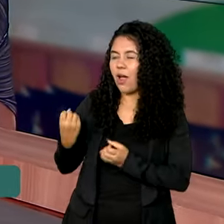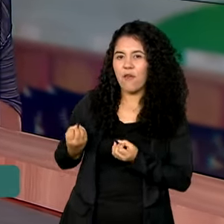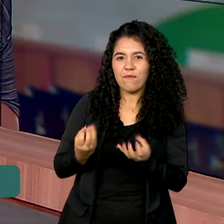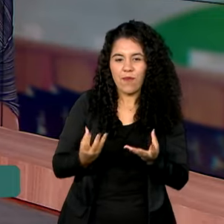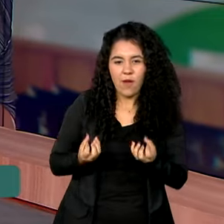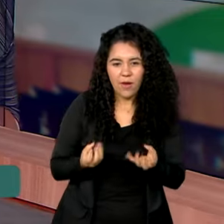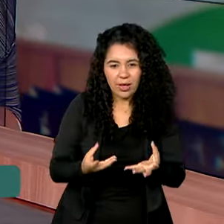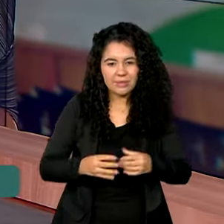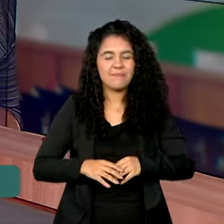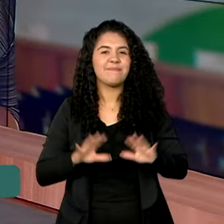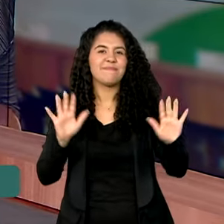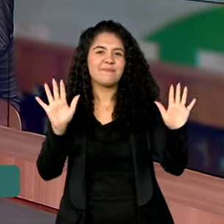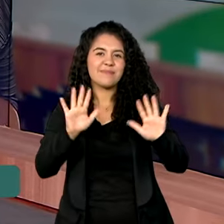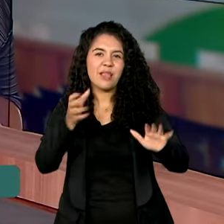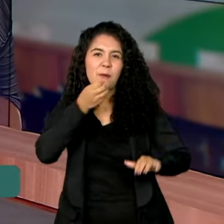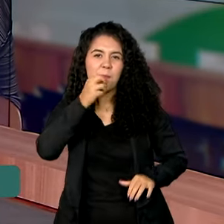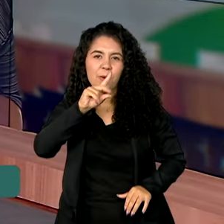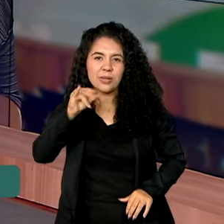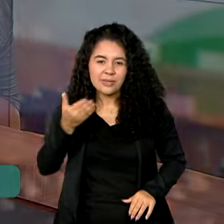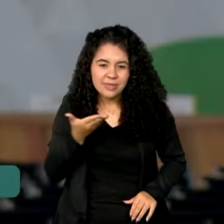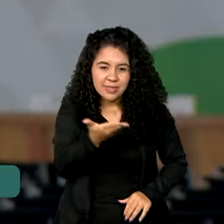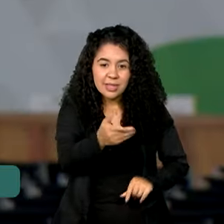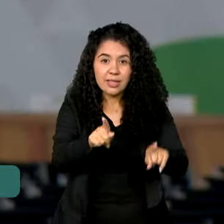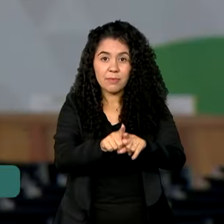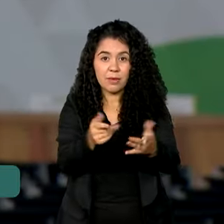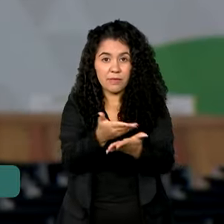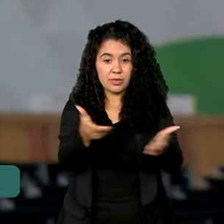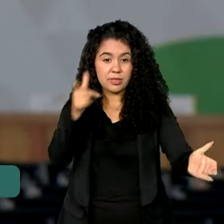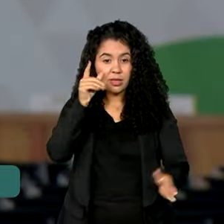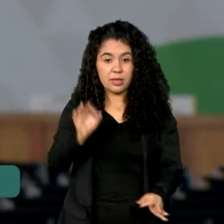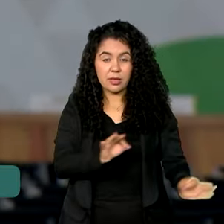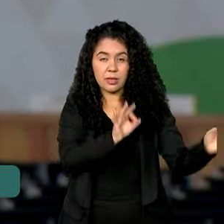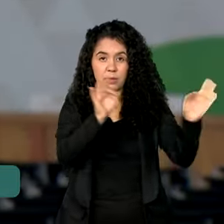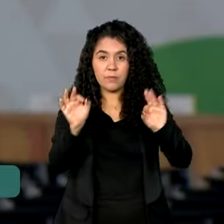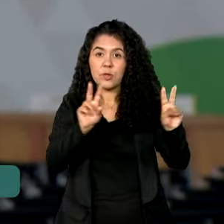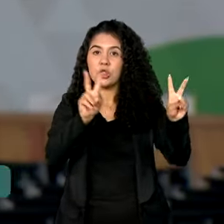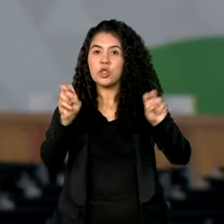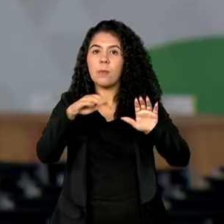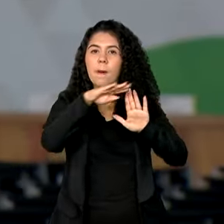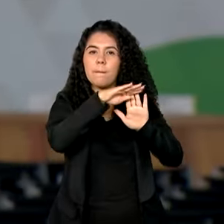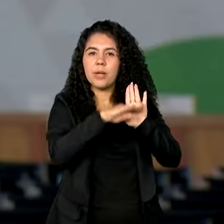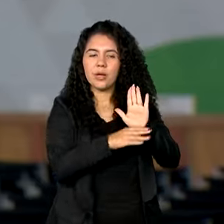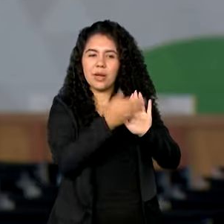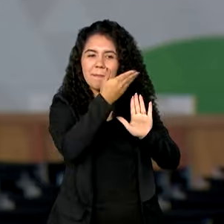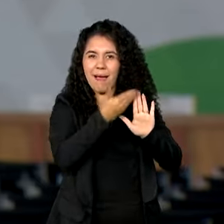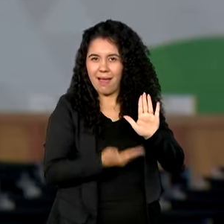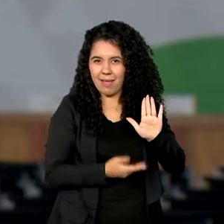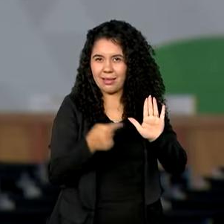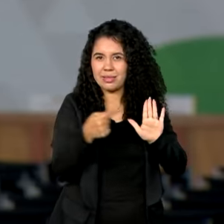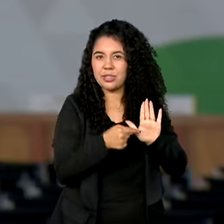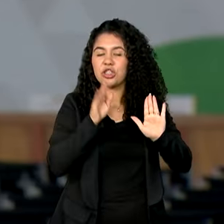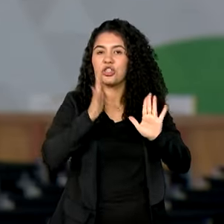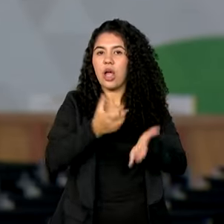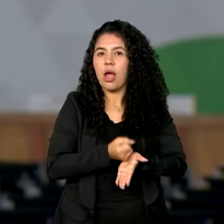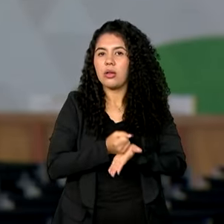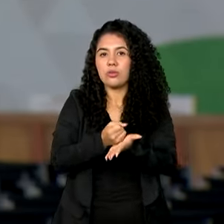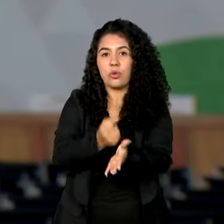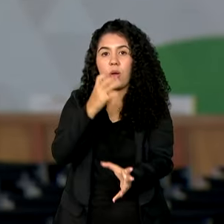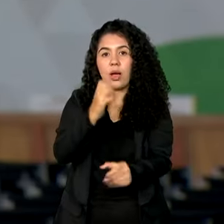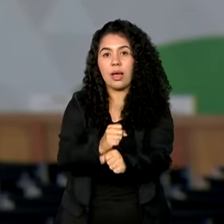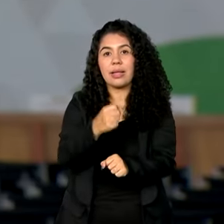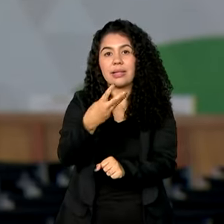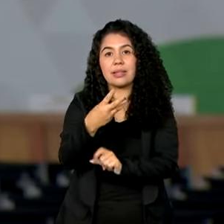Oi, Vanessa. Bom dia para você, bom dia a todos. Olha, o programa Acredita no Primeiro Passo já beneficiou 30 mil microempreendedores